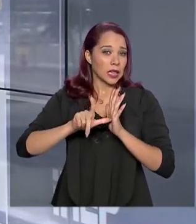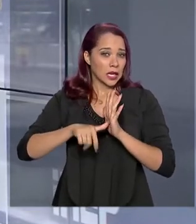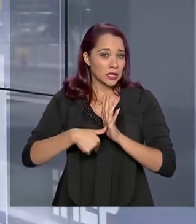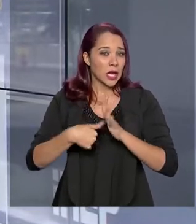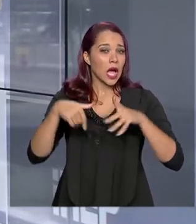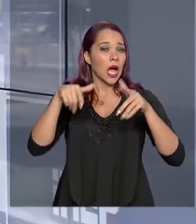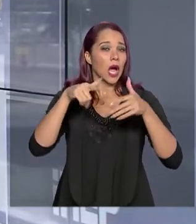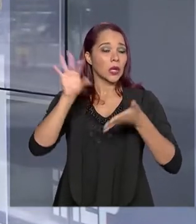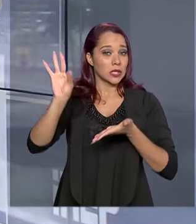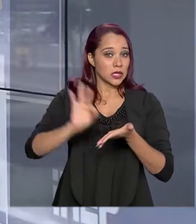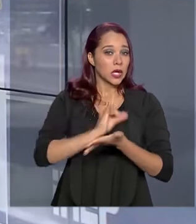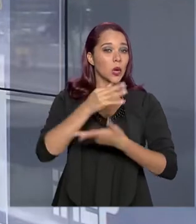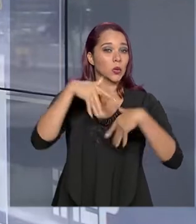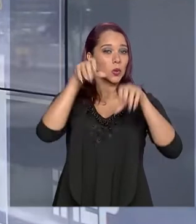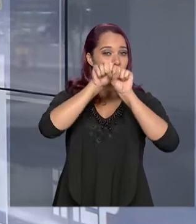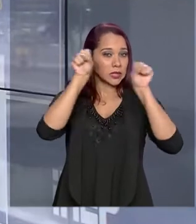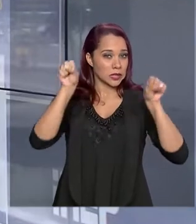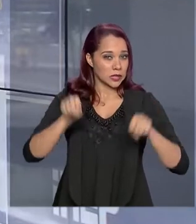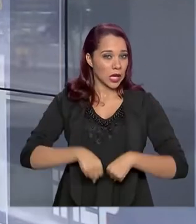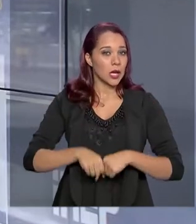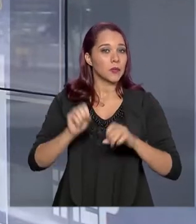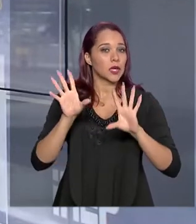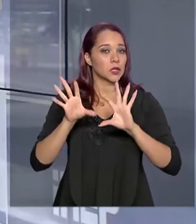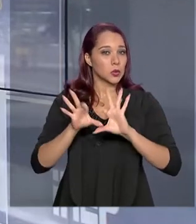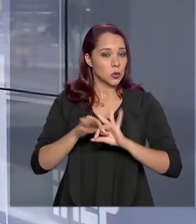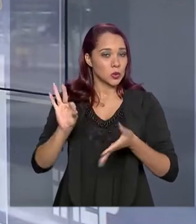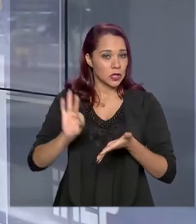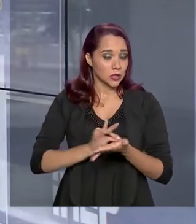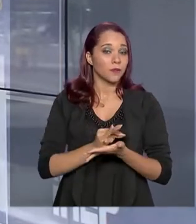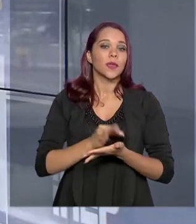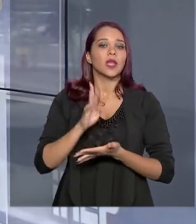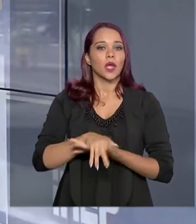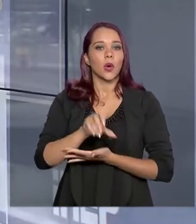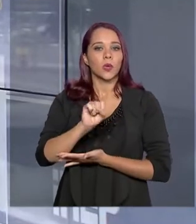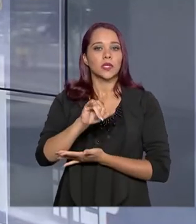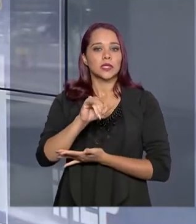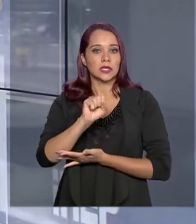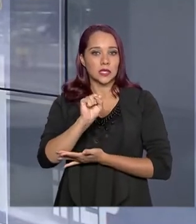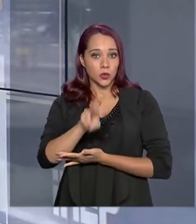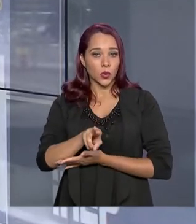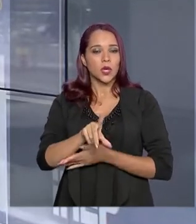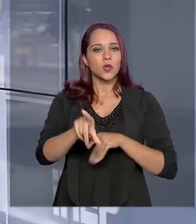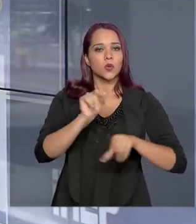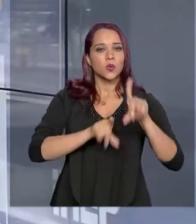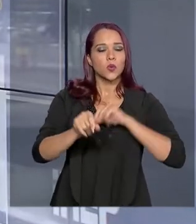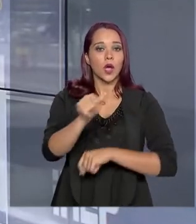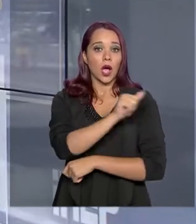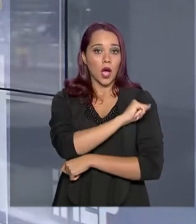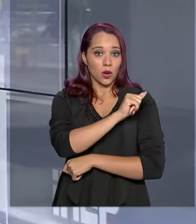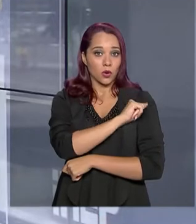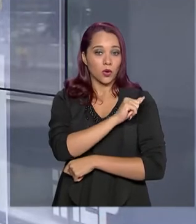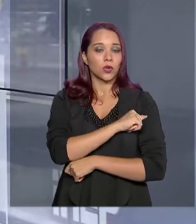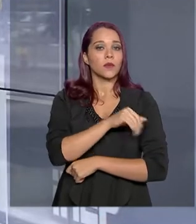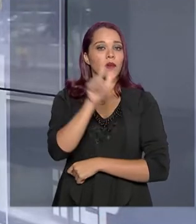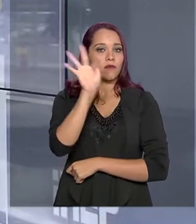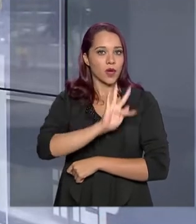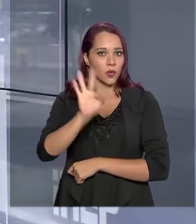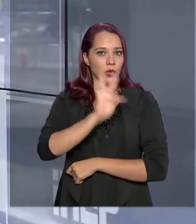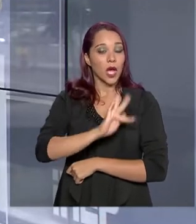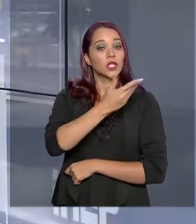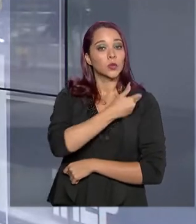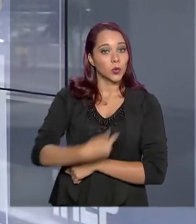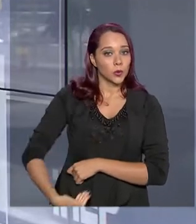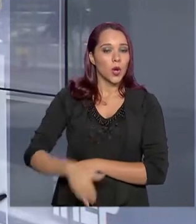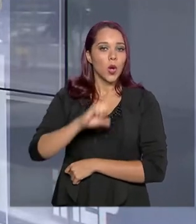sistema de seleção unificado, previsto para começar amanhã. O SISU seleciona alunos para universidades públicas e institutos